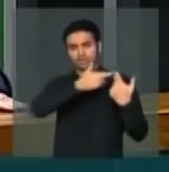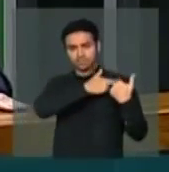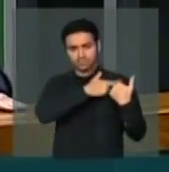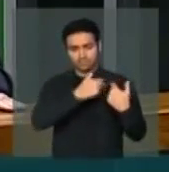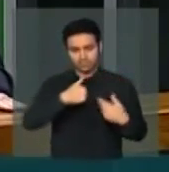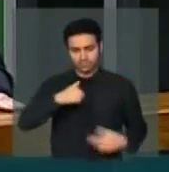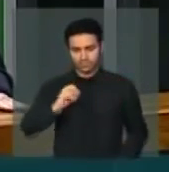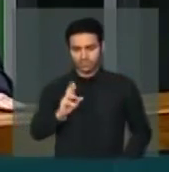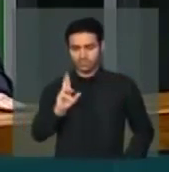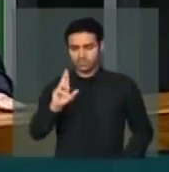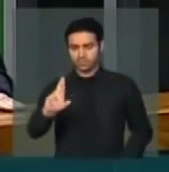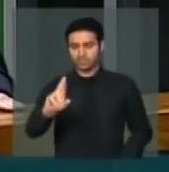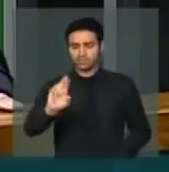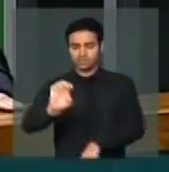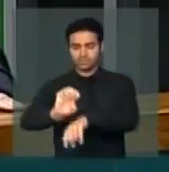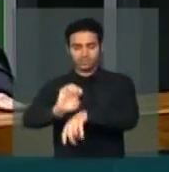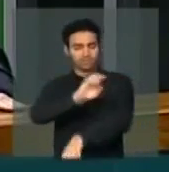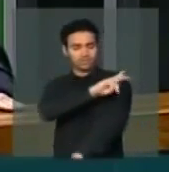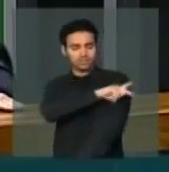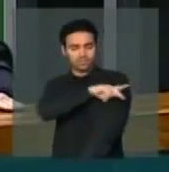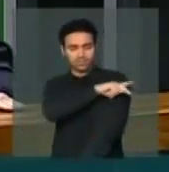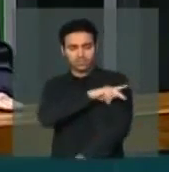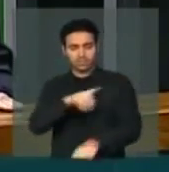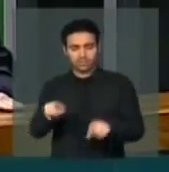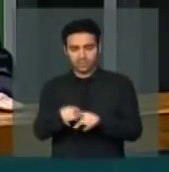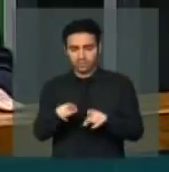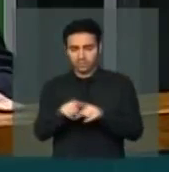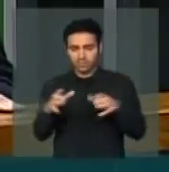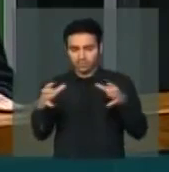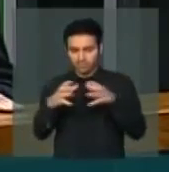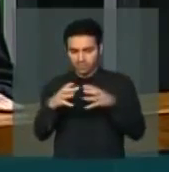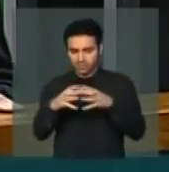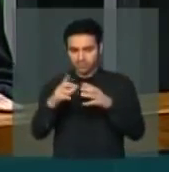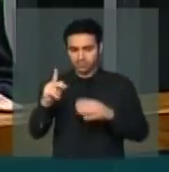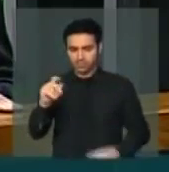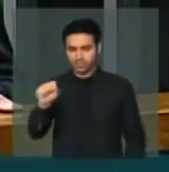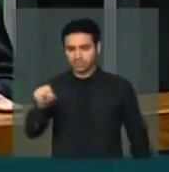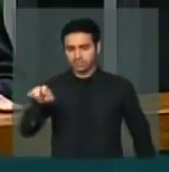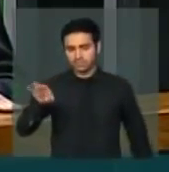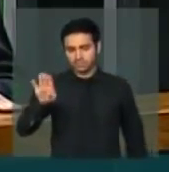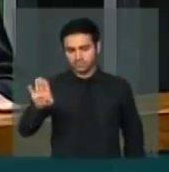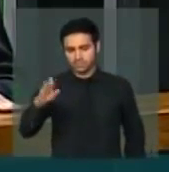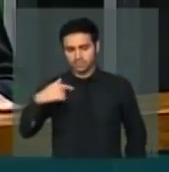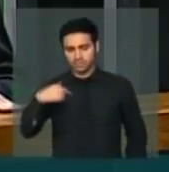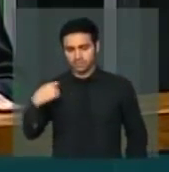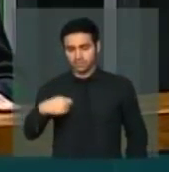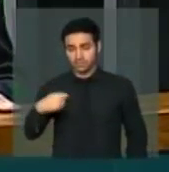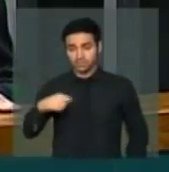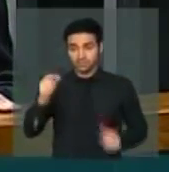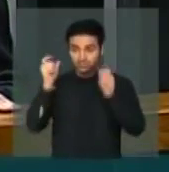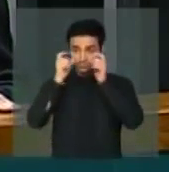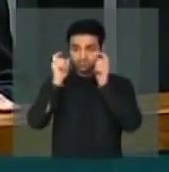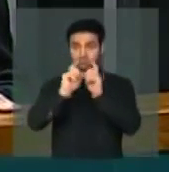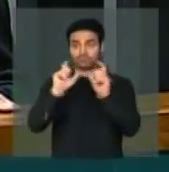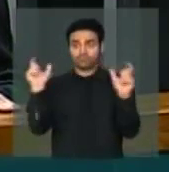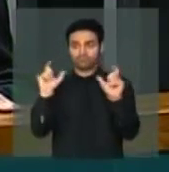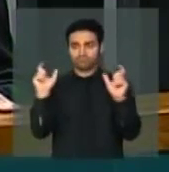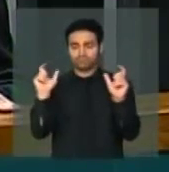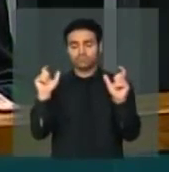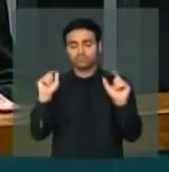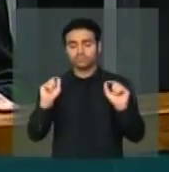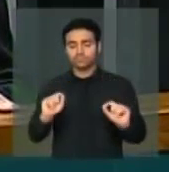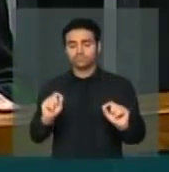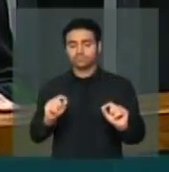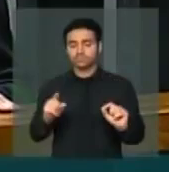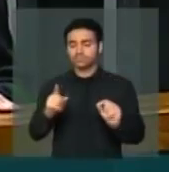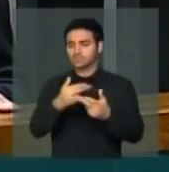representante do Piauí e de um partido de oposição ficar alerta e atento para